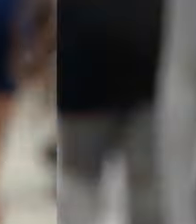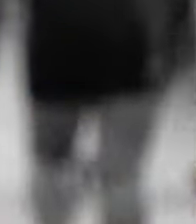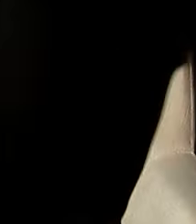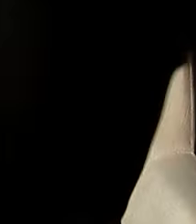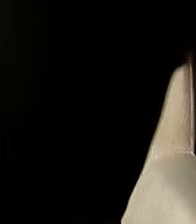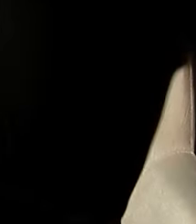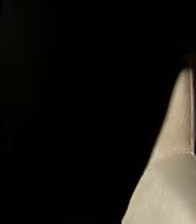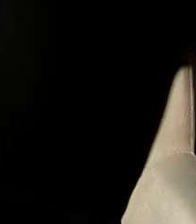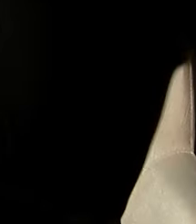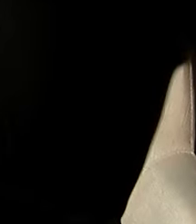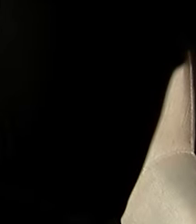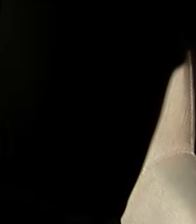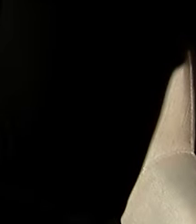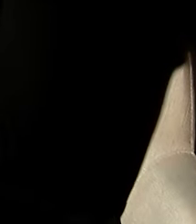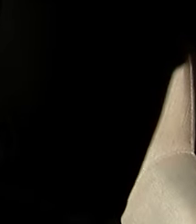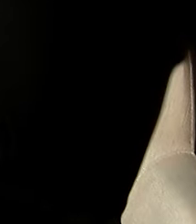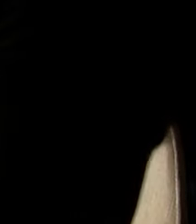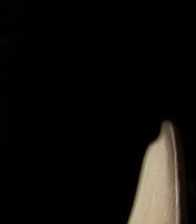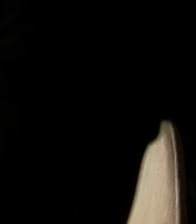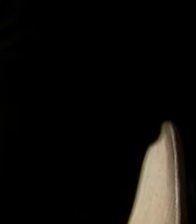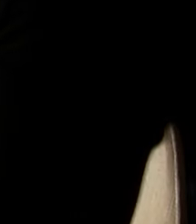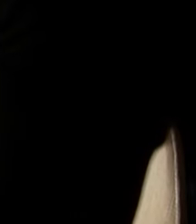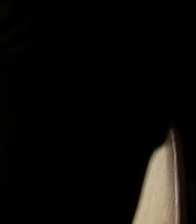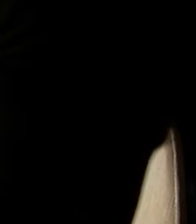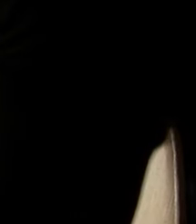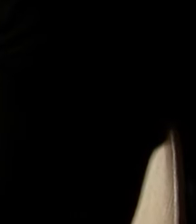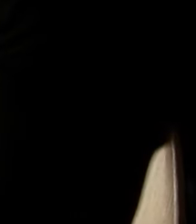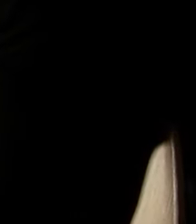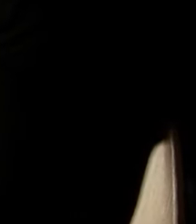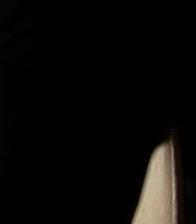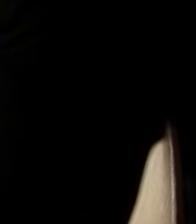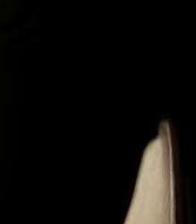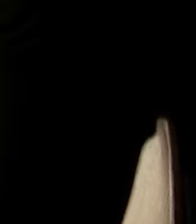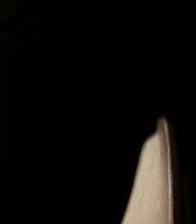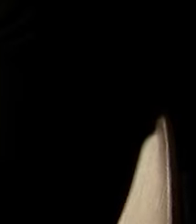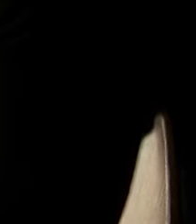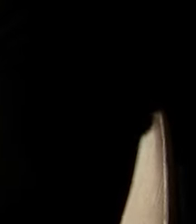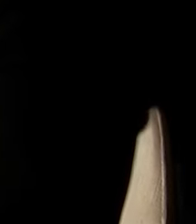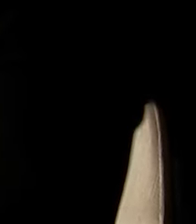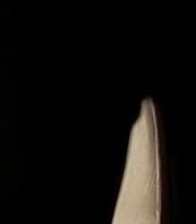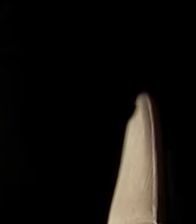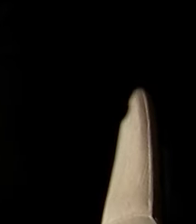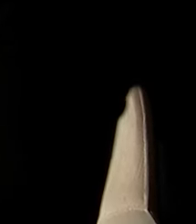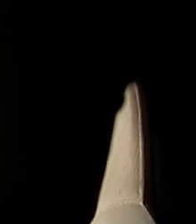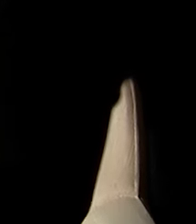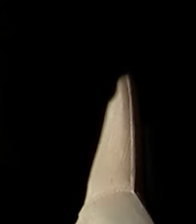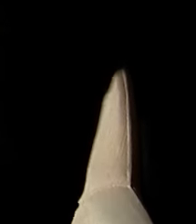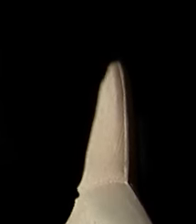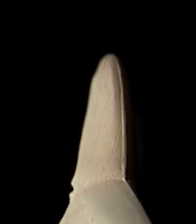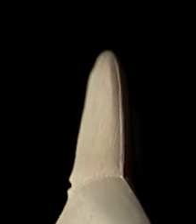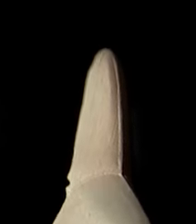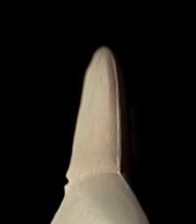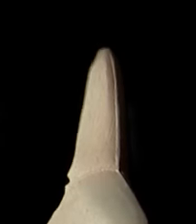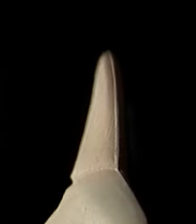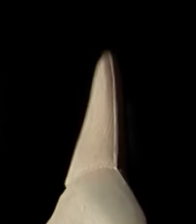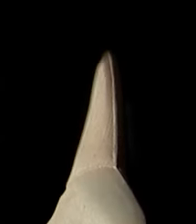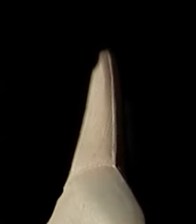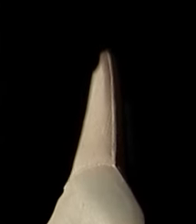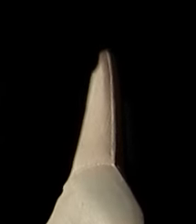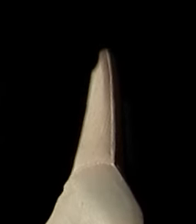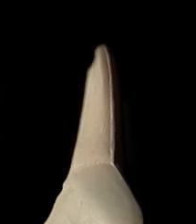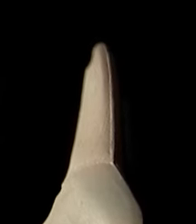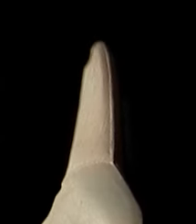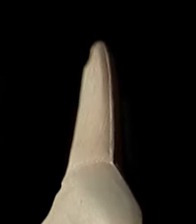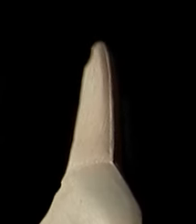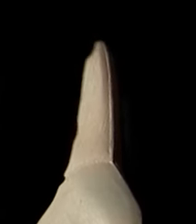Central A lei do superendividamento que completa três anos foi criada para aumentar a proteção de